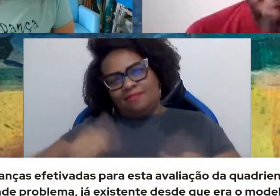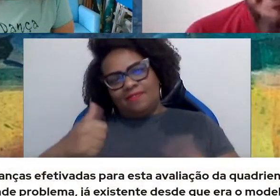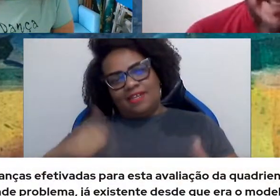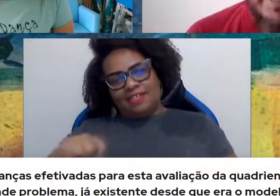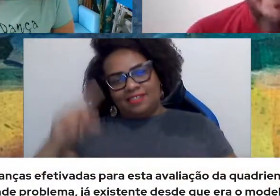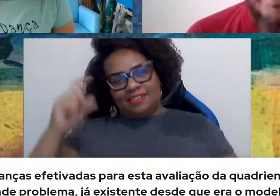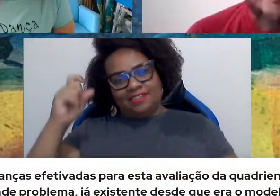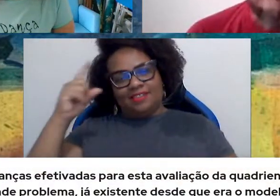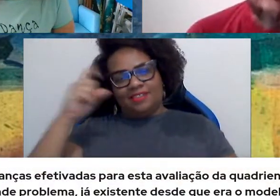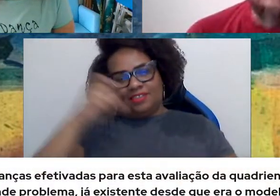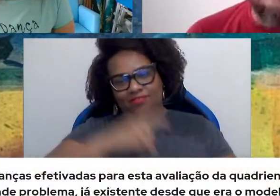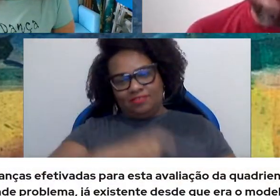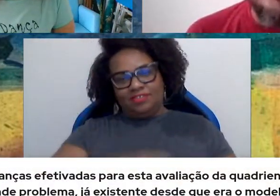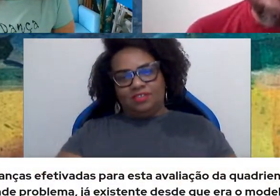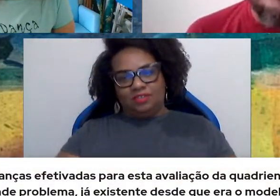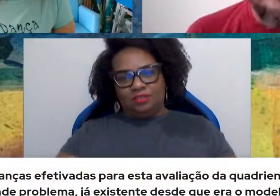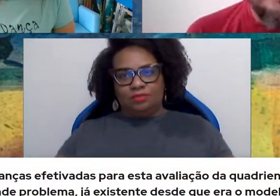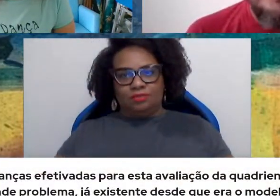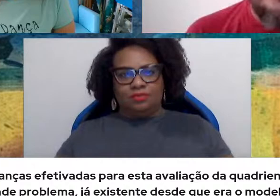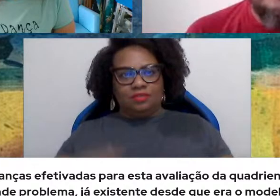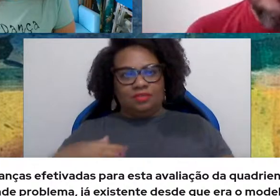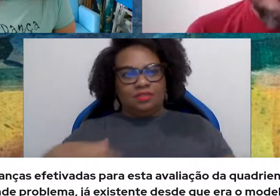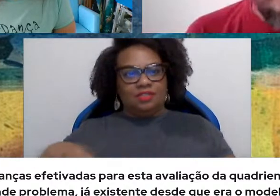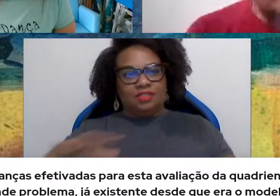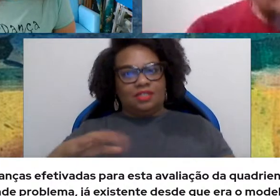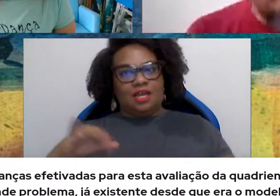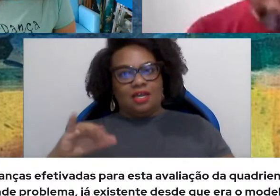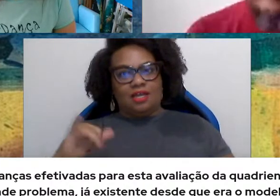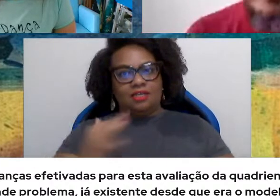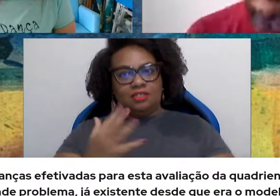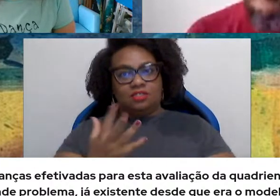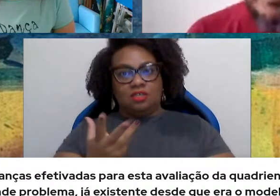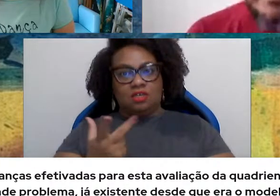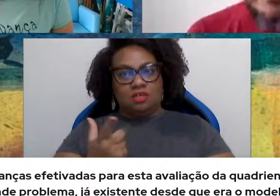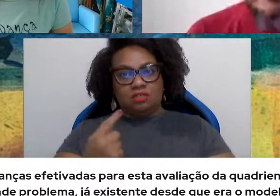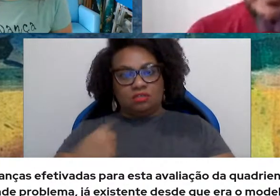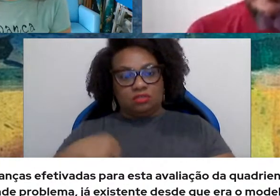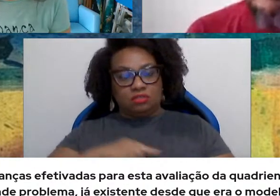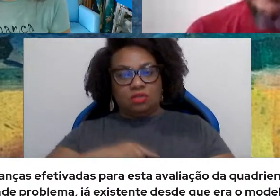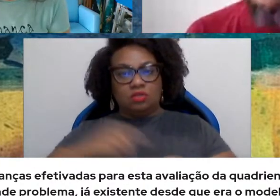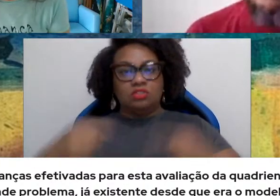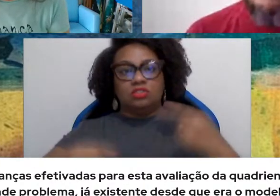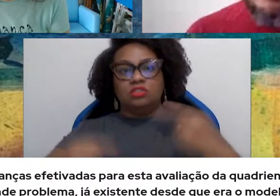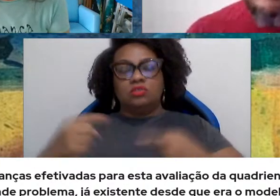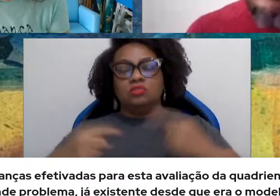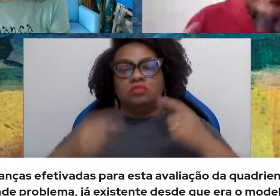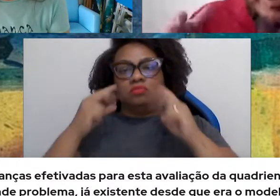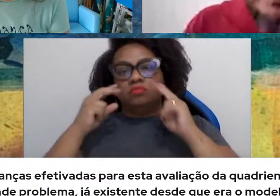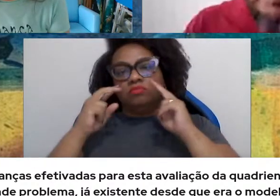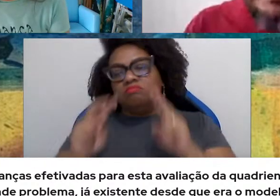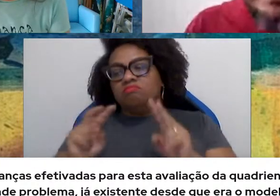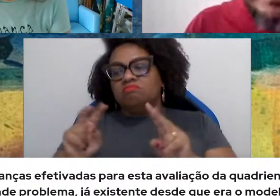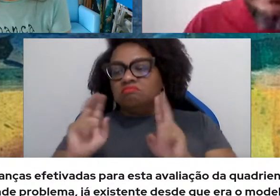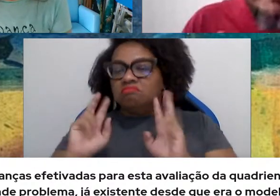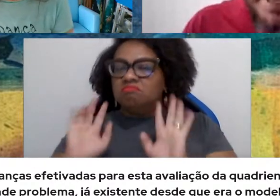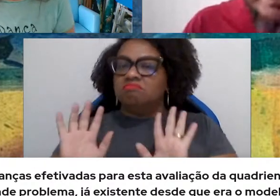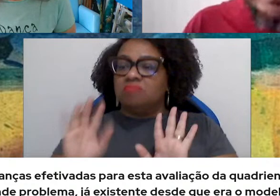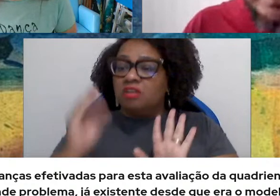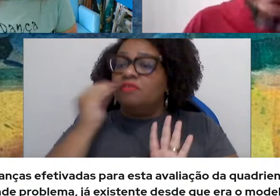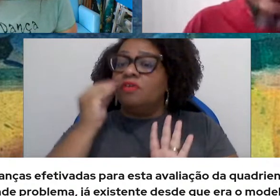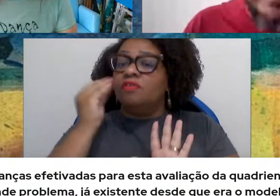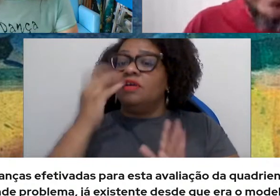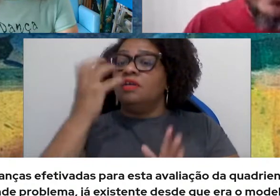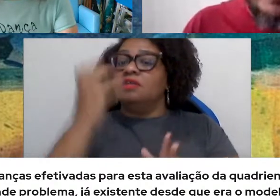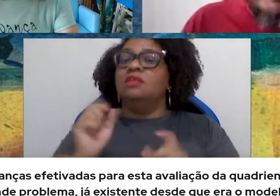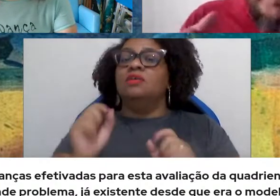Então, gente, pelo menos na área de artes, gente quando discute, a gente decidiu se não levar muito isso em consideração. Vamos levar em consideração o que a gente precisa para a